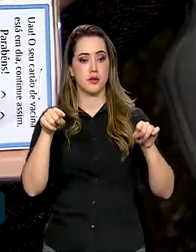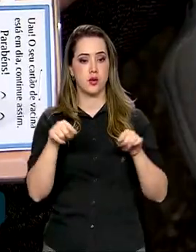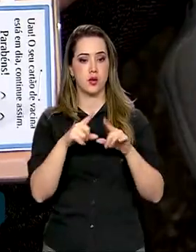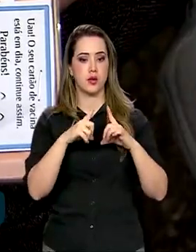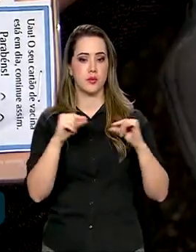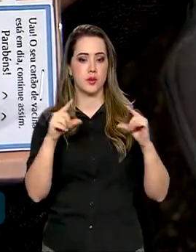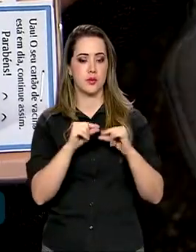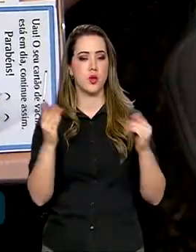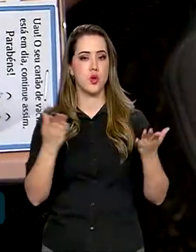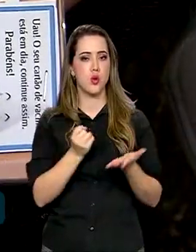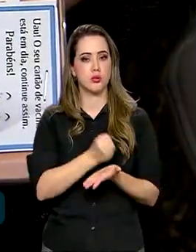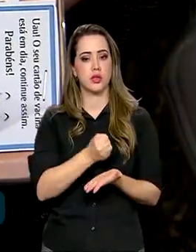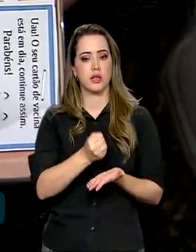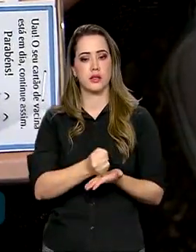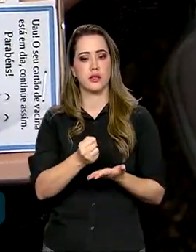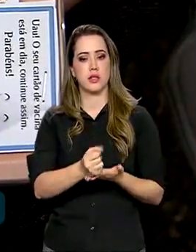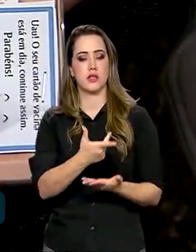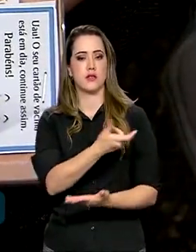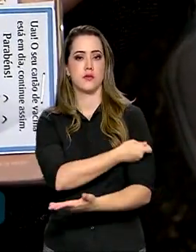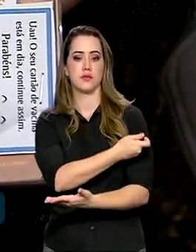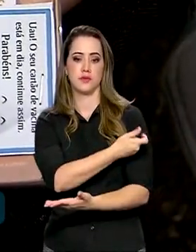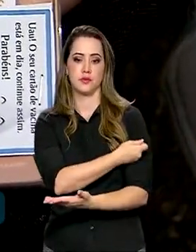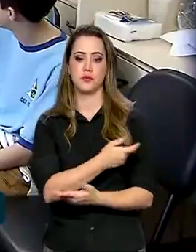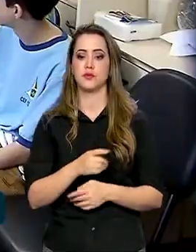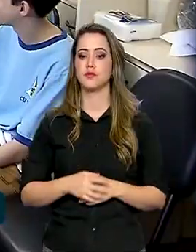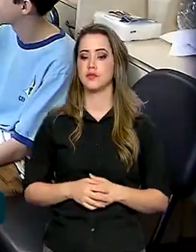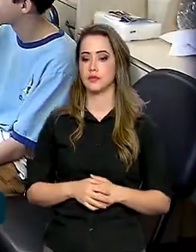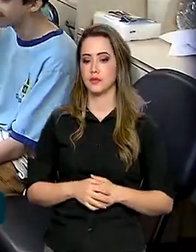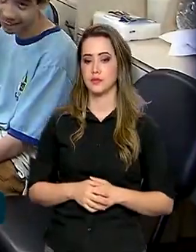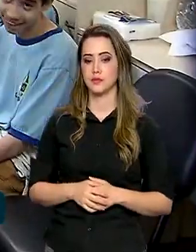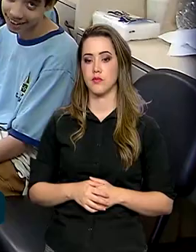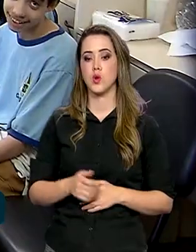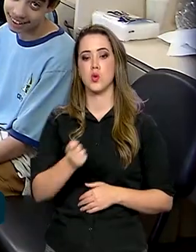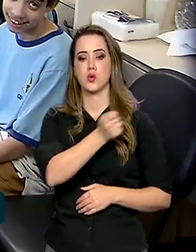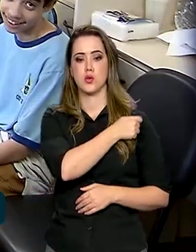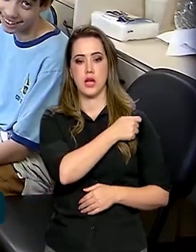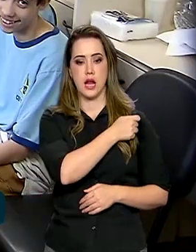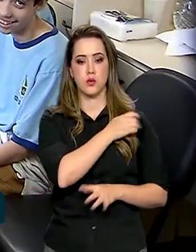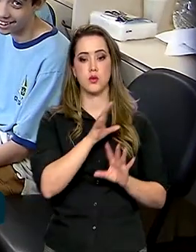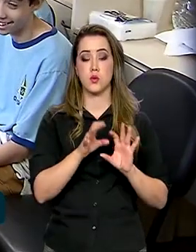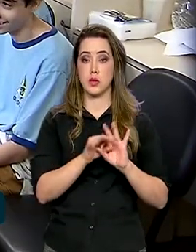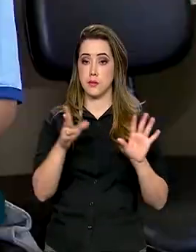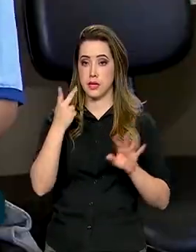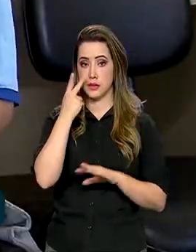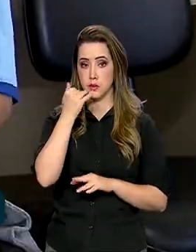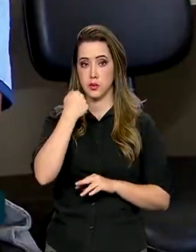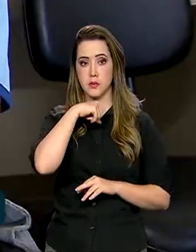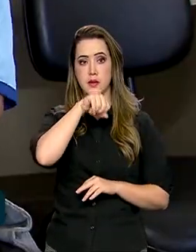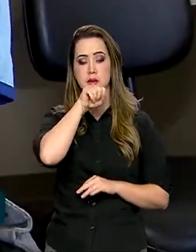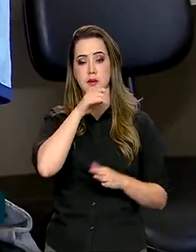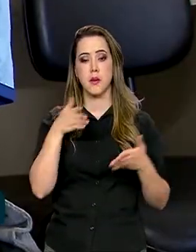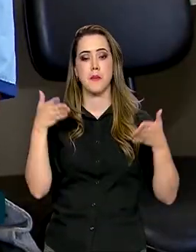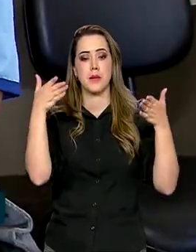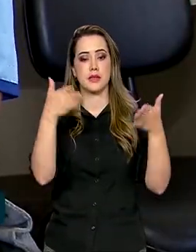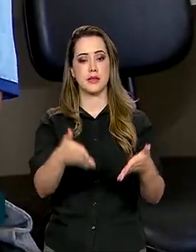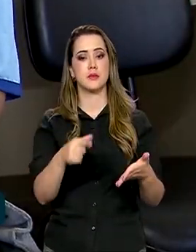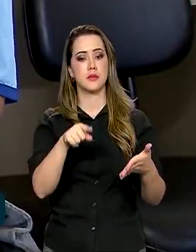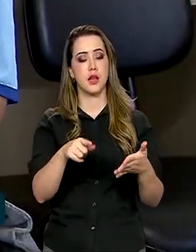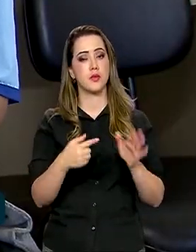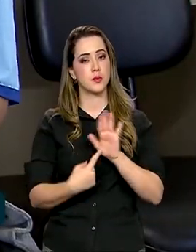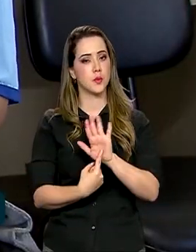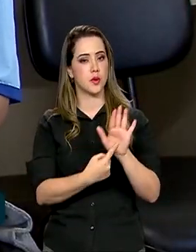foi de atualizar as carteiras de vacinação. Os alunos, com autorização dos pais, participaram e